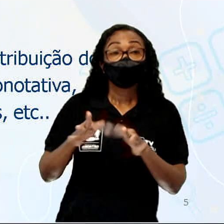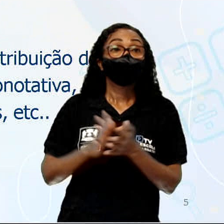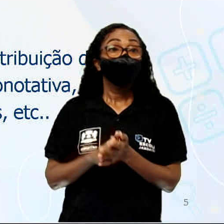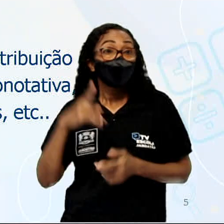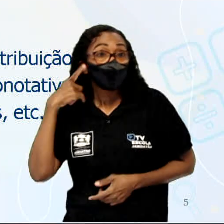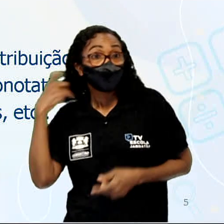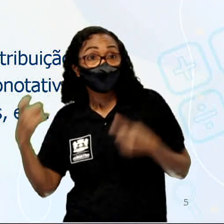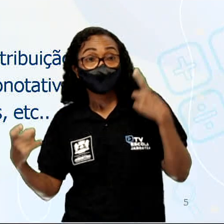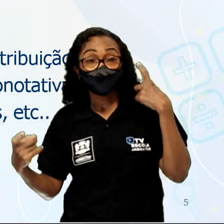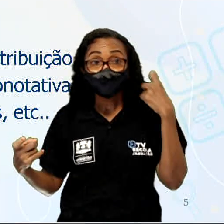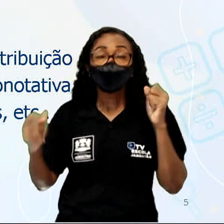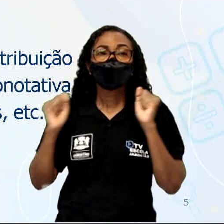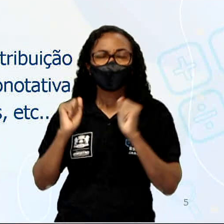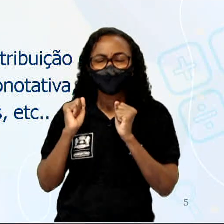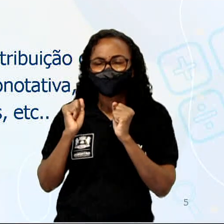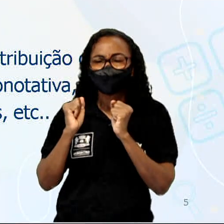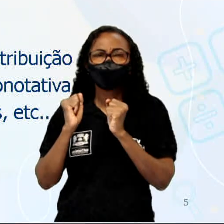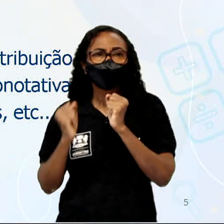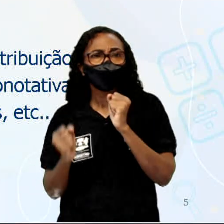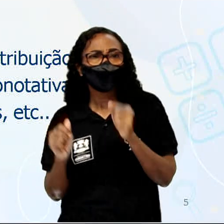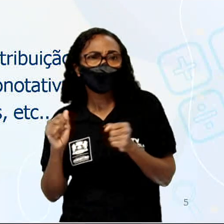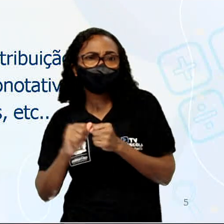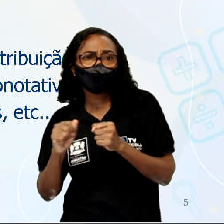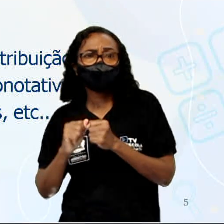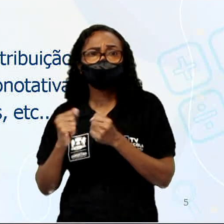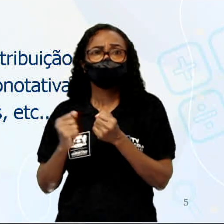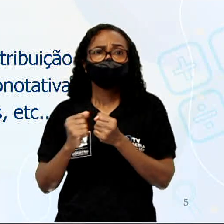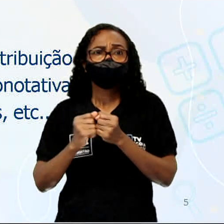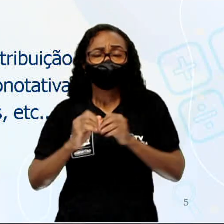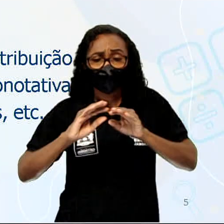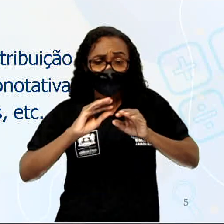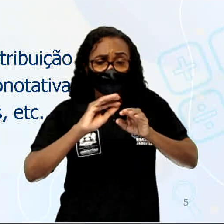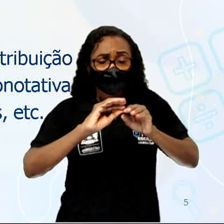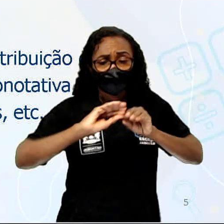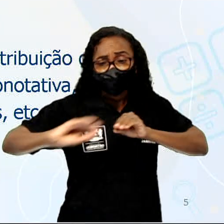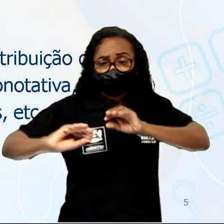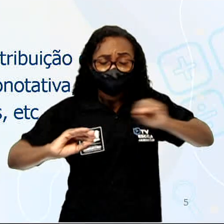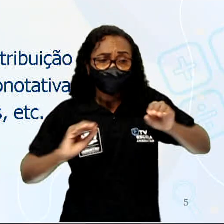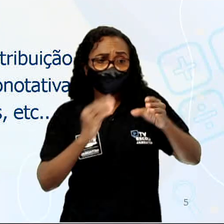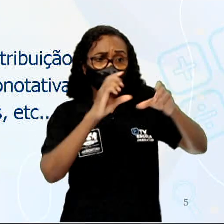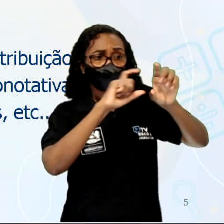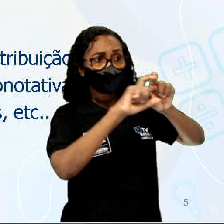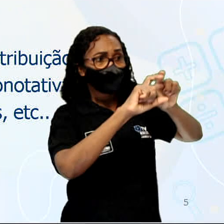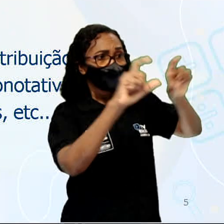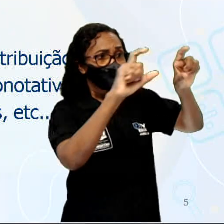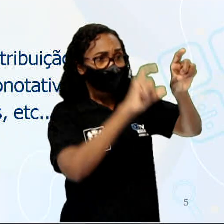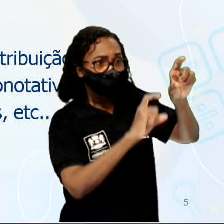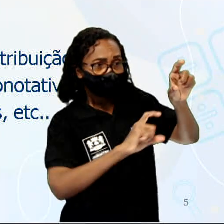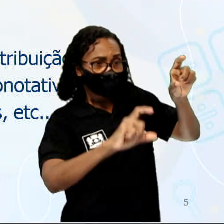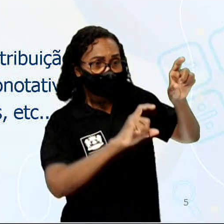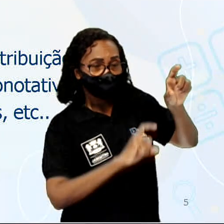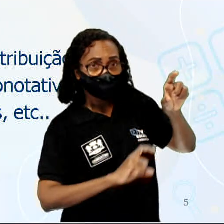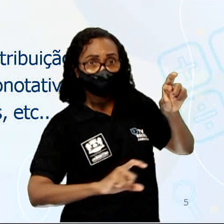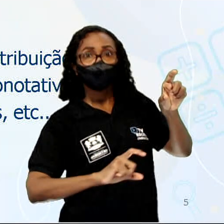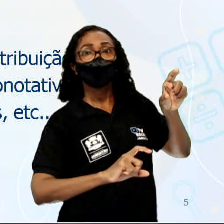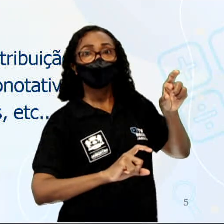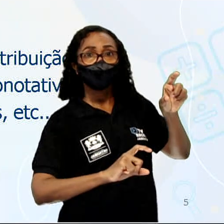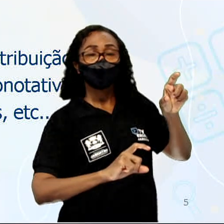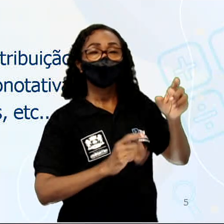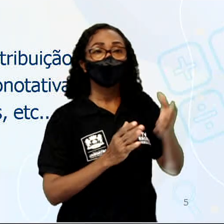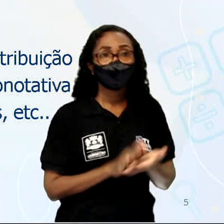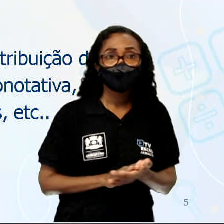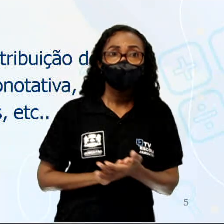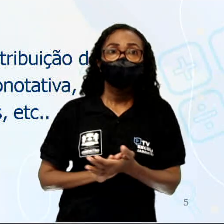construída por meio da distribuição dos versos, como a gente comentou, por meio da utilização de métrica, da utilização de recursos